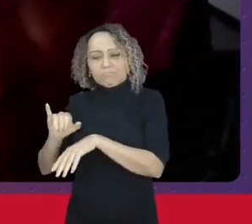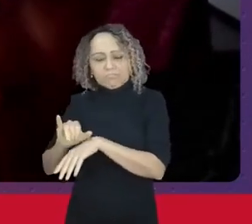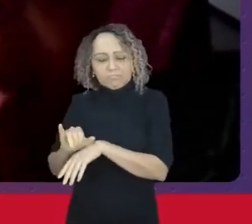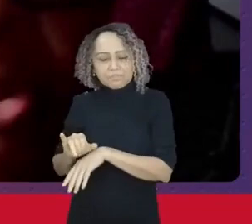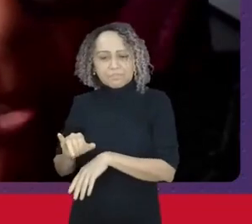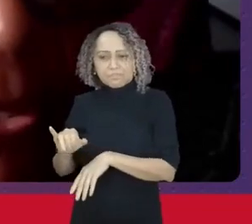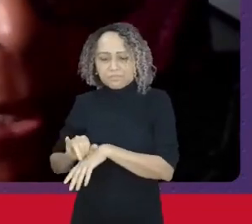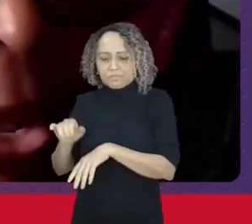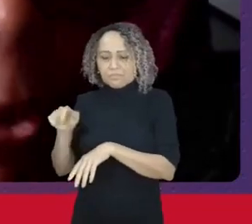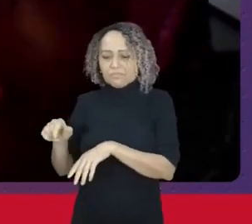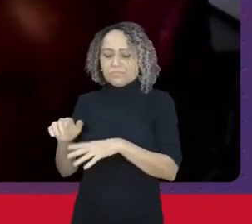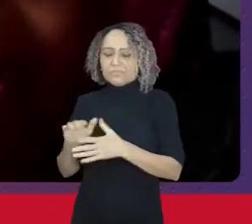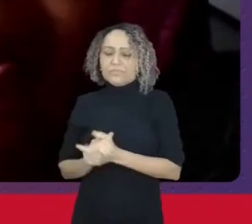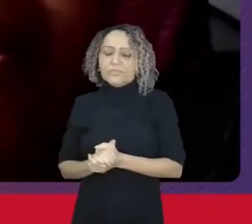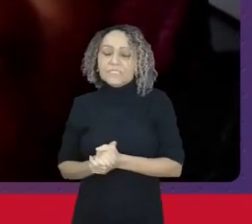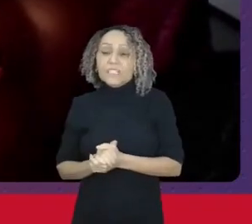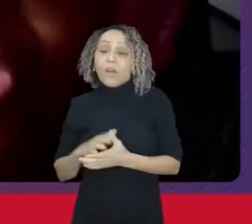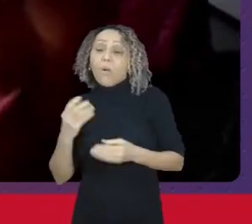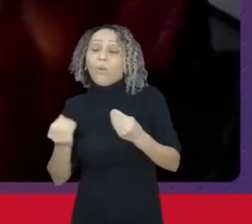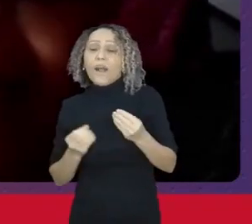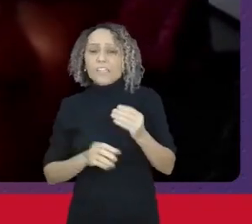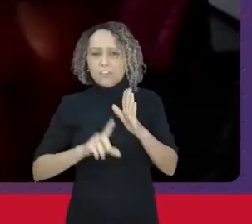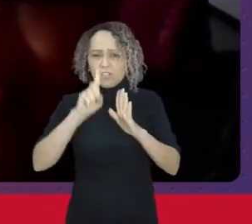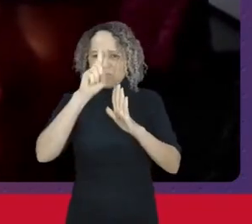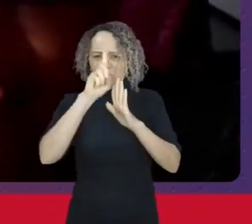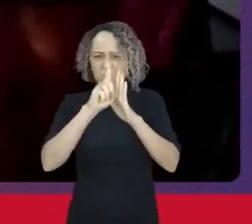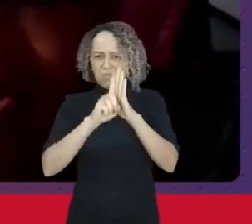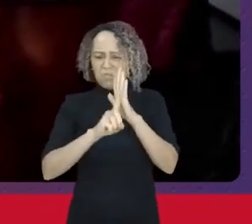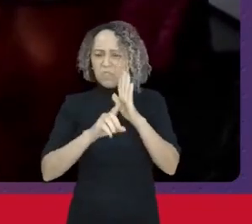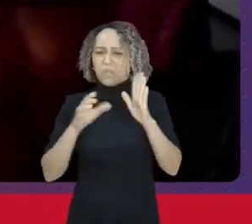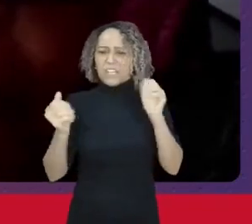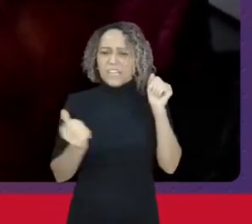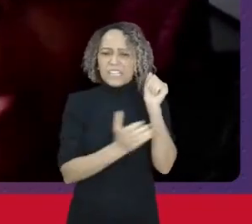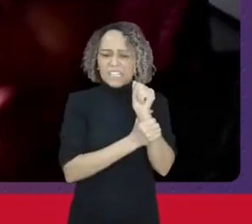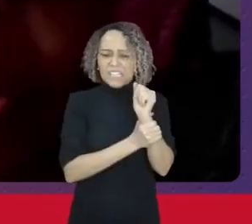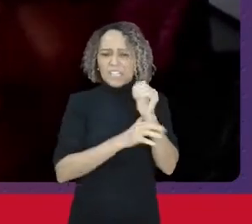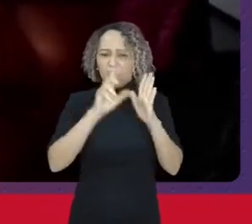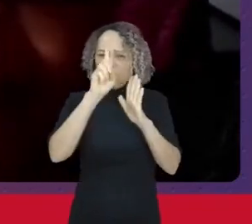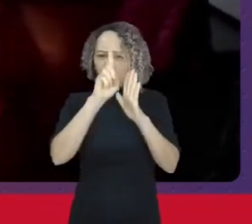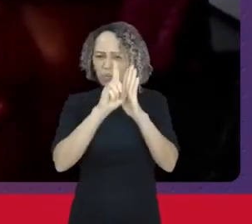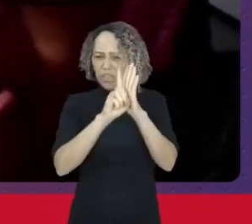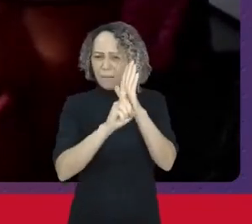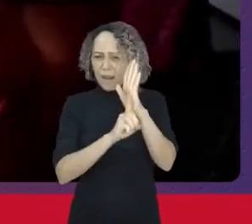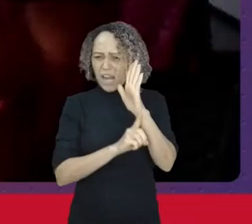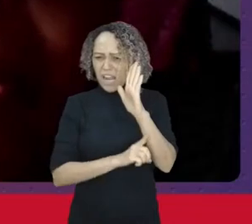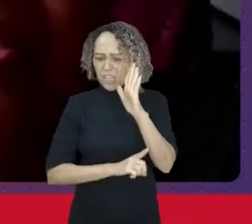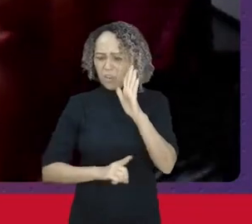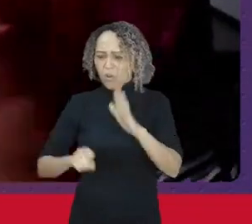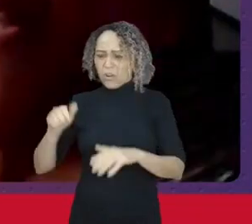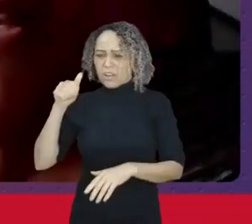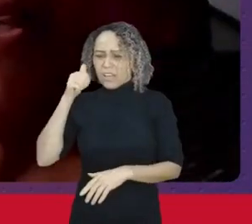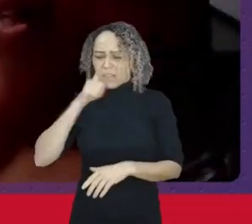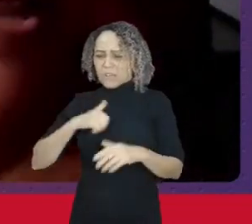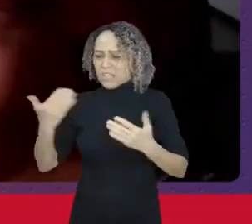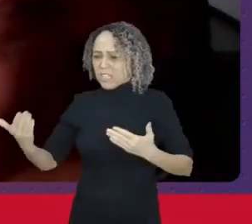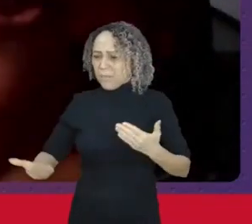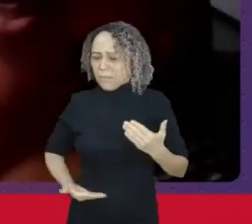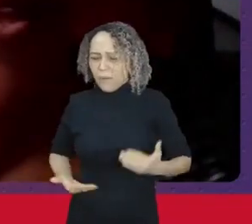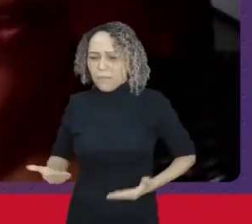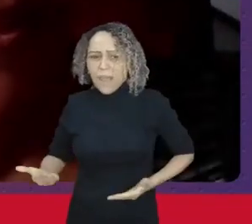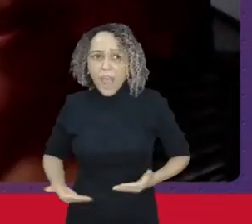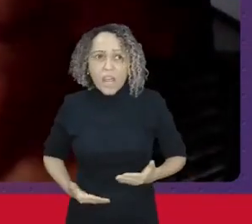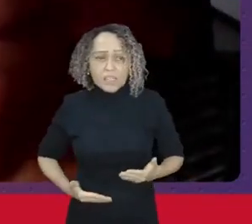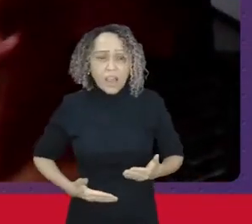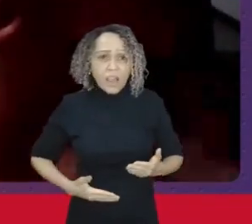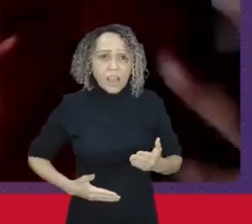trabalhadoras domésticas houve uma grande reação na sociedade principalmente da classe média que dizia não